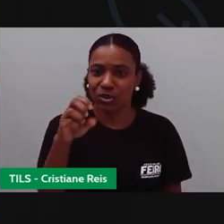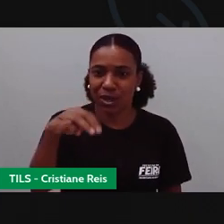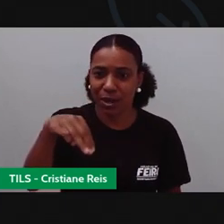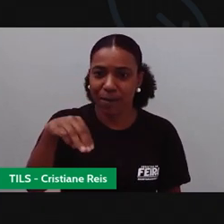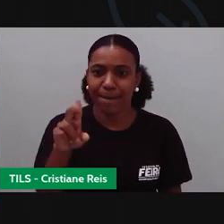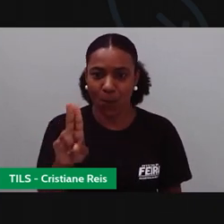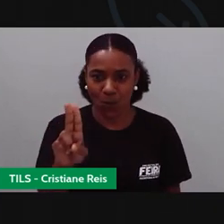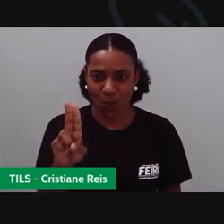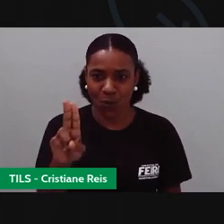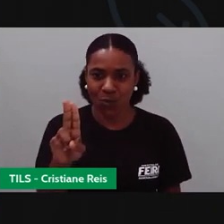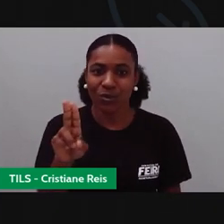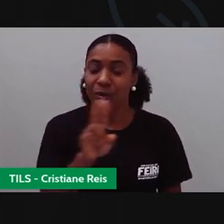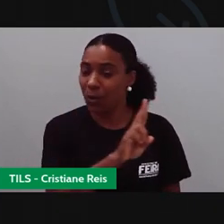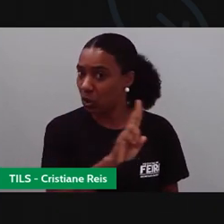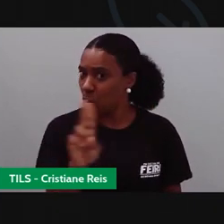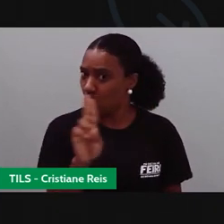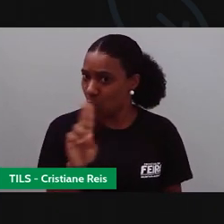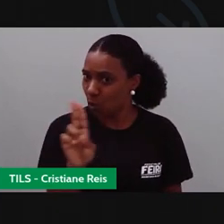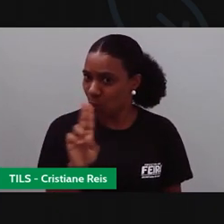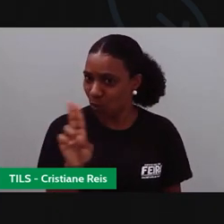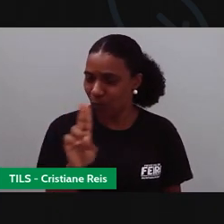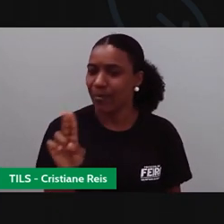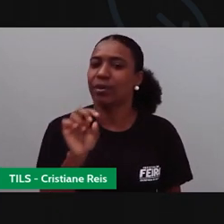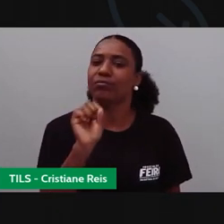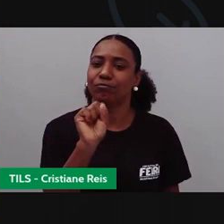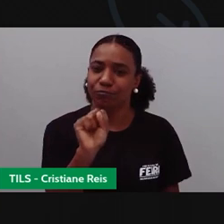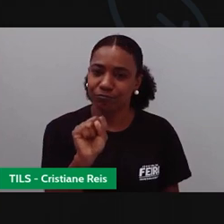Escrever o nome, não é isso? Então, a vai deixar aqui pronto, ó.